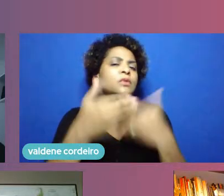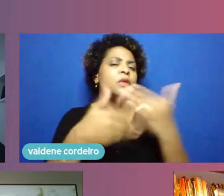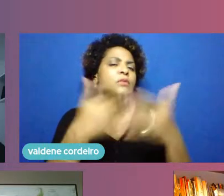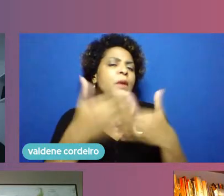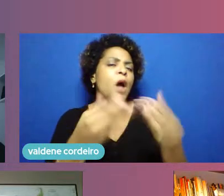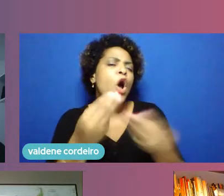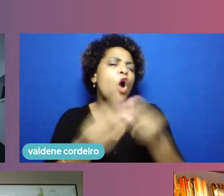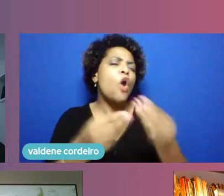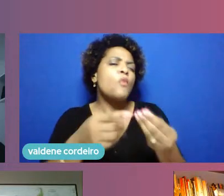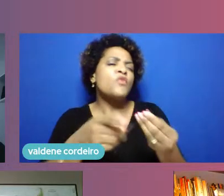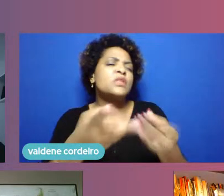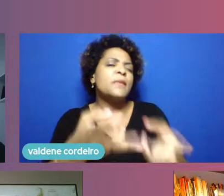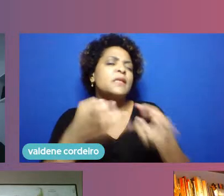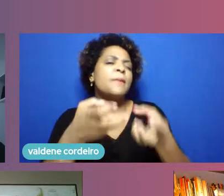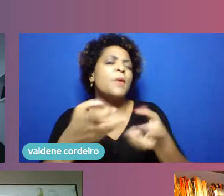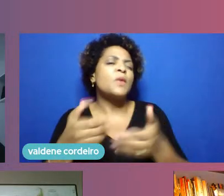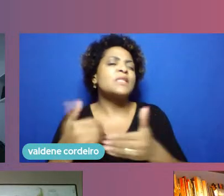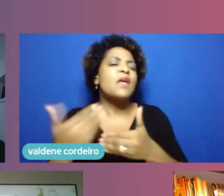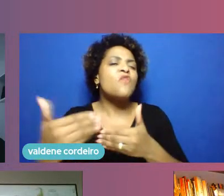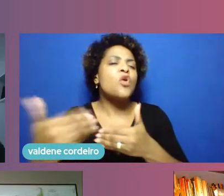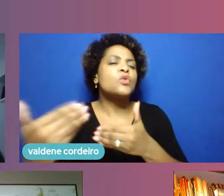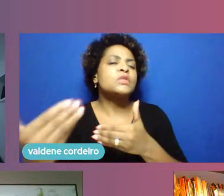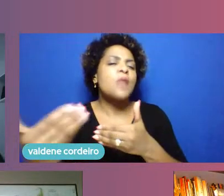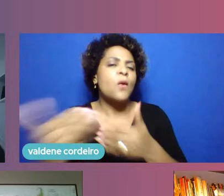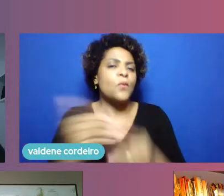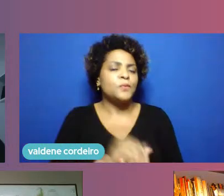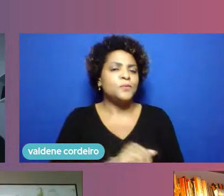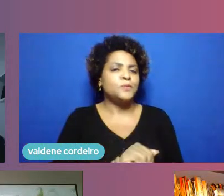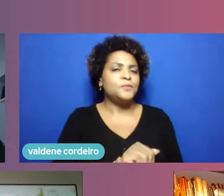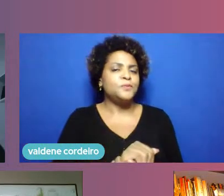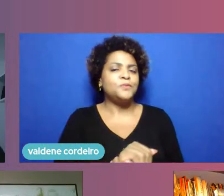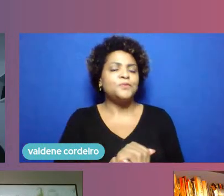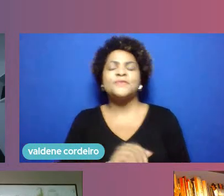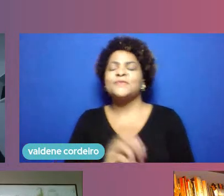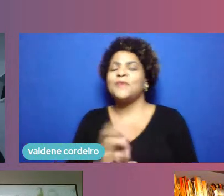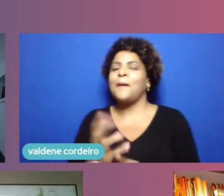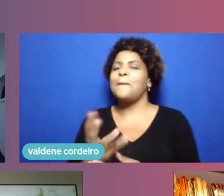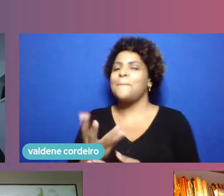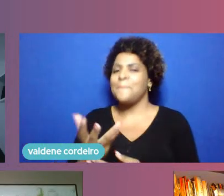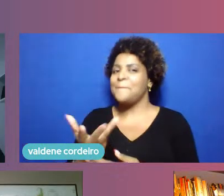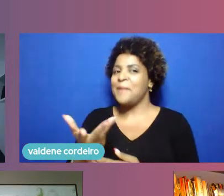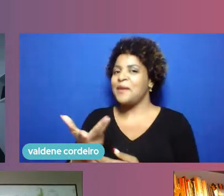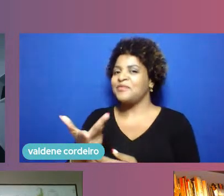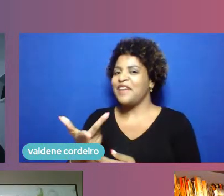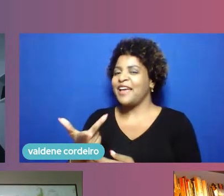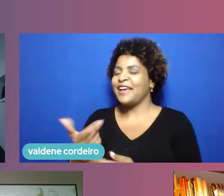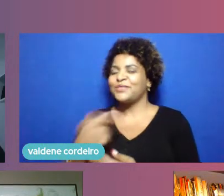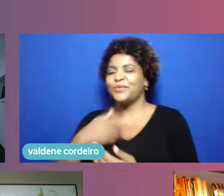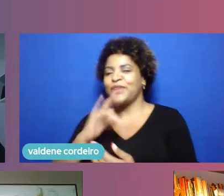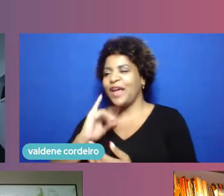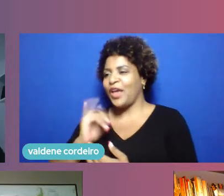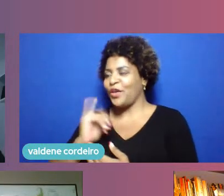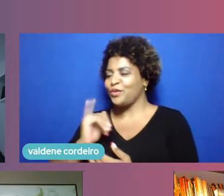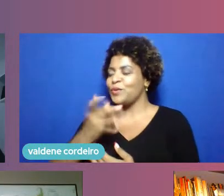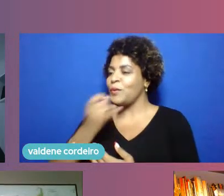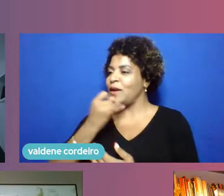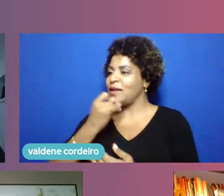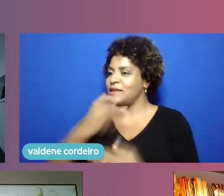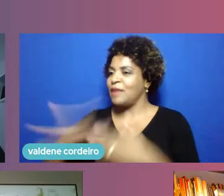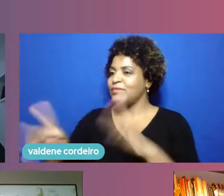caminho. Perfeito, Manu. Eu devo começar dizendo de um exemplo próprio. Nós fomos adquiridos